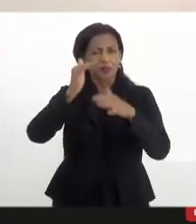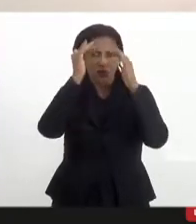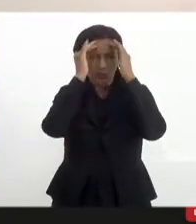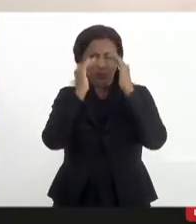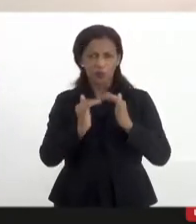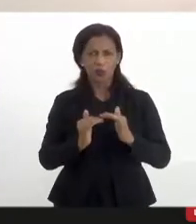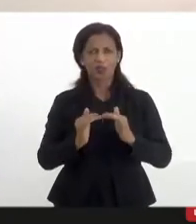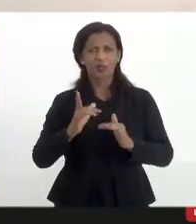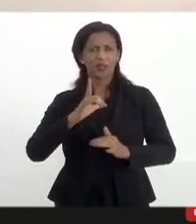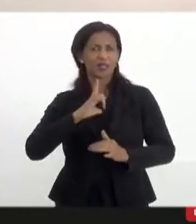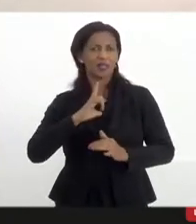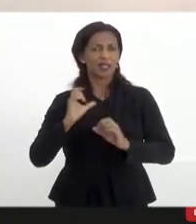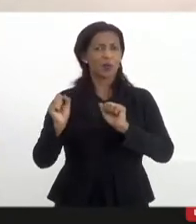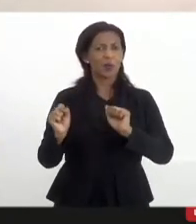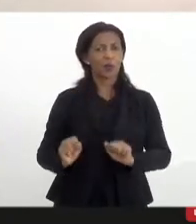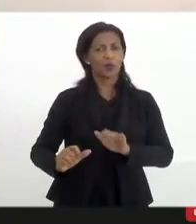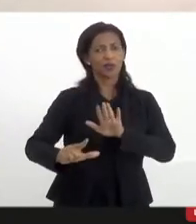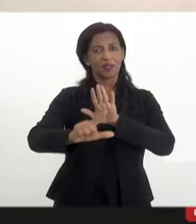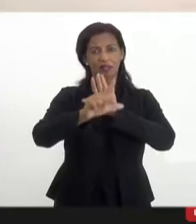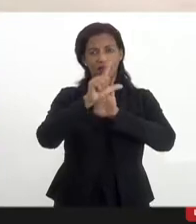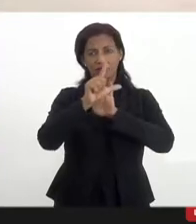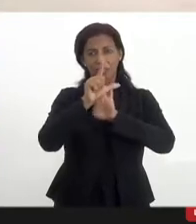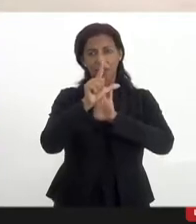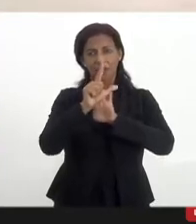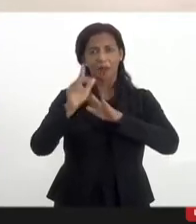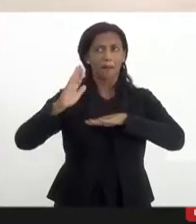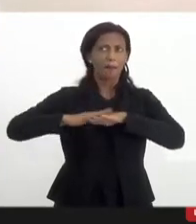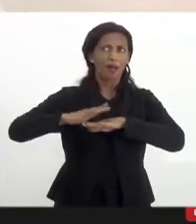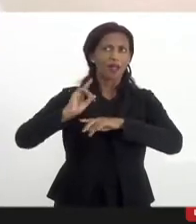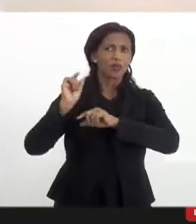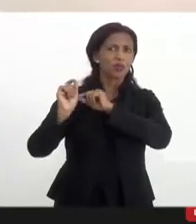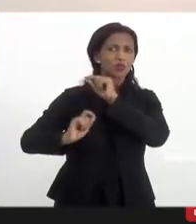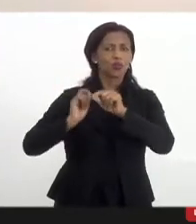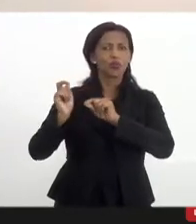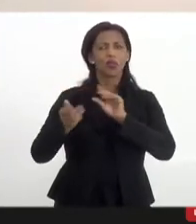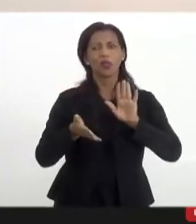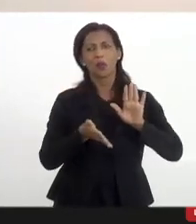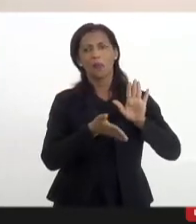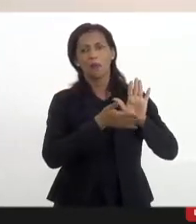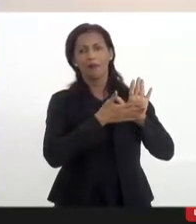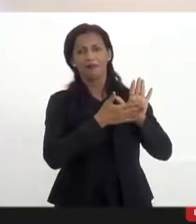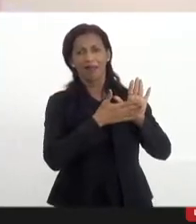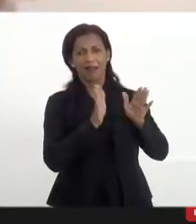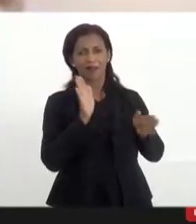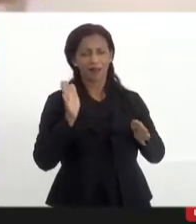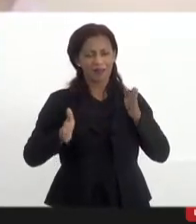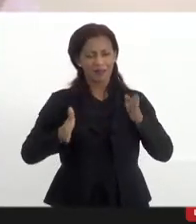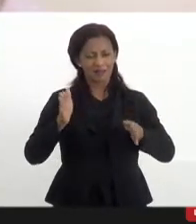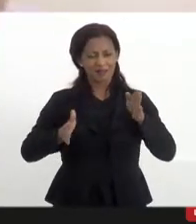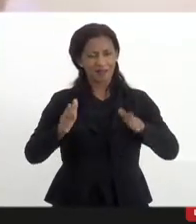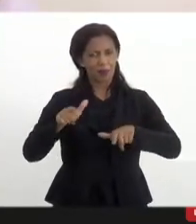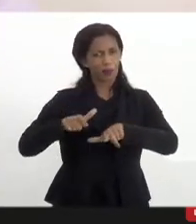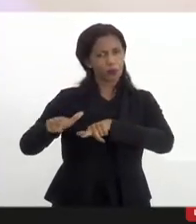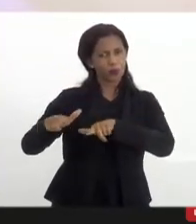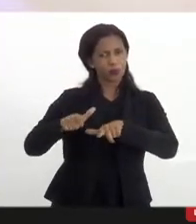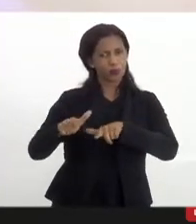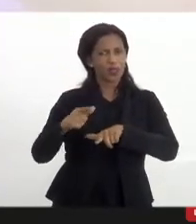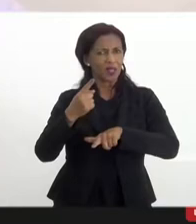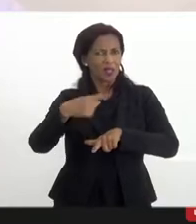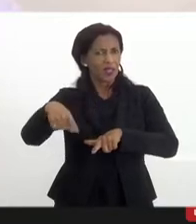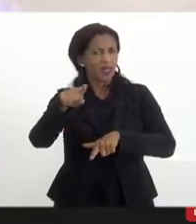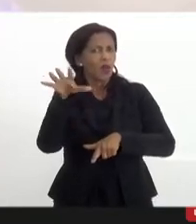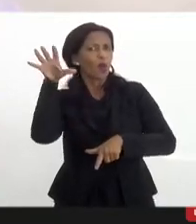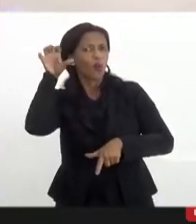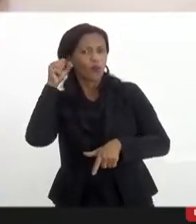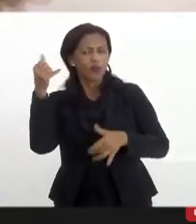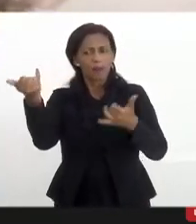tem, a nosso poder legislativo, mais do que se propõe os nossos mandatos, um espaço de articulação, de escuta da sociedade